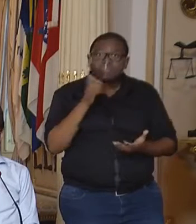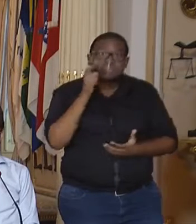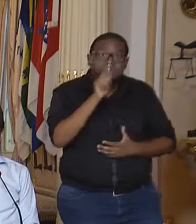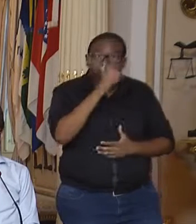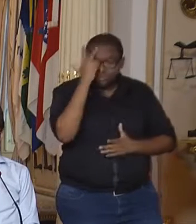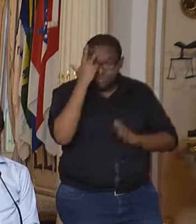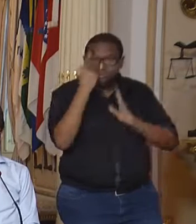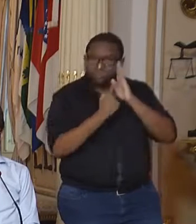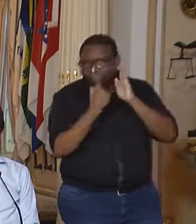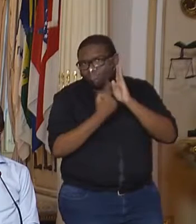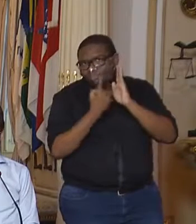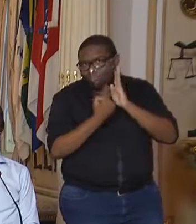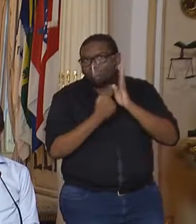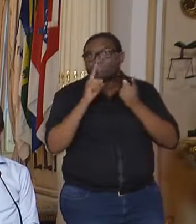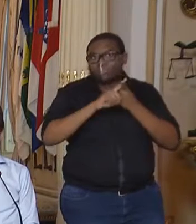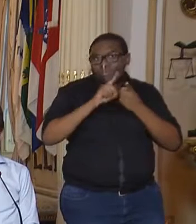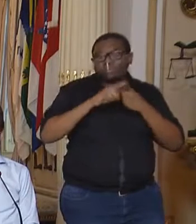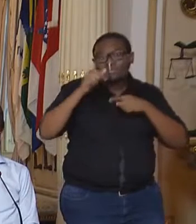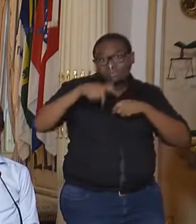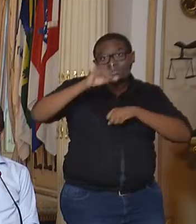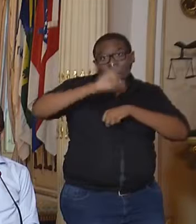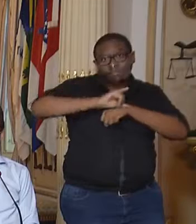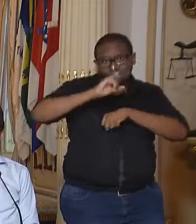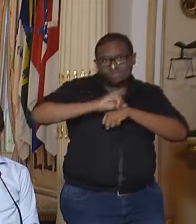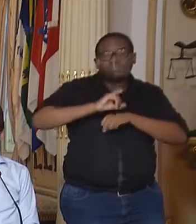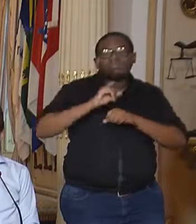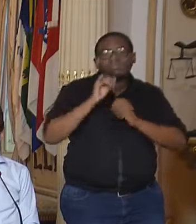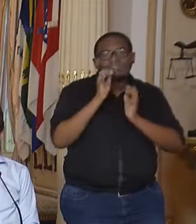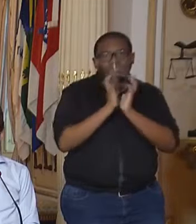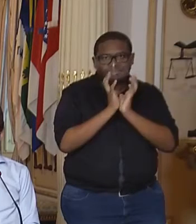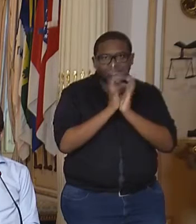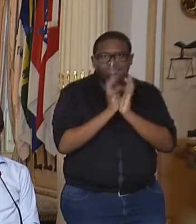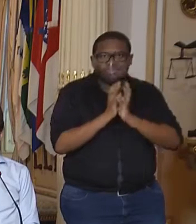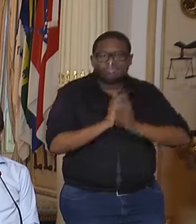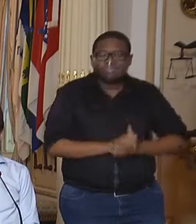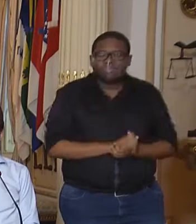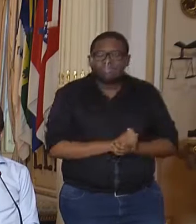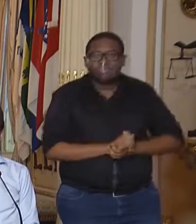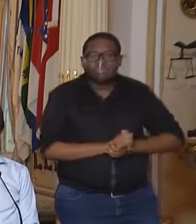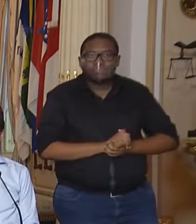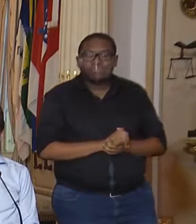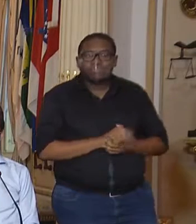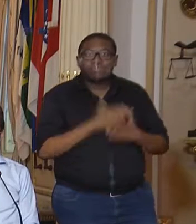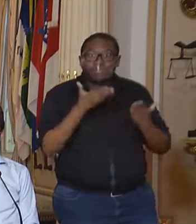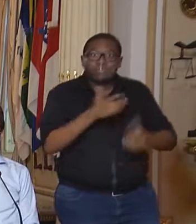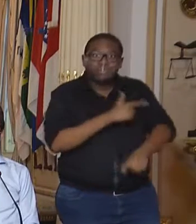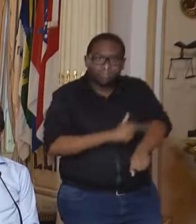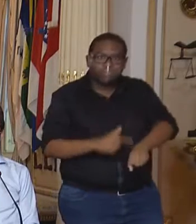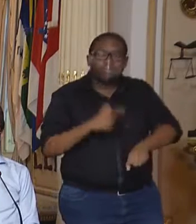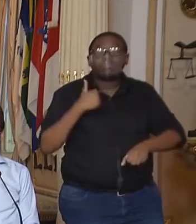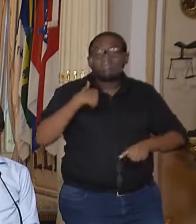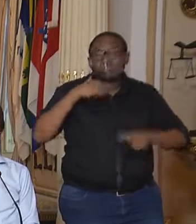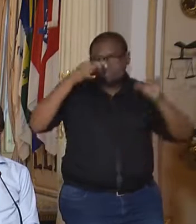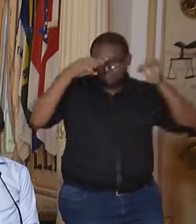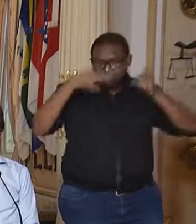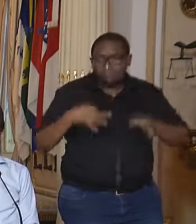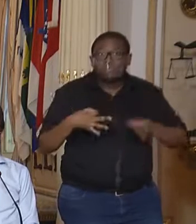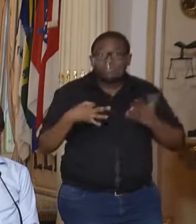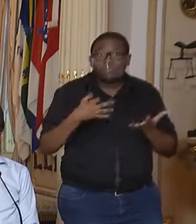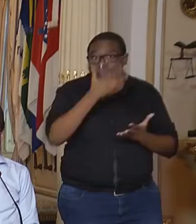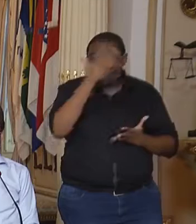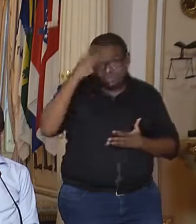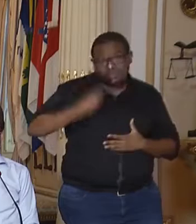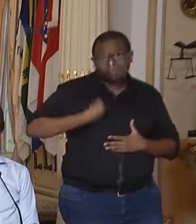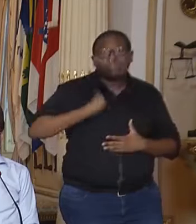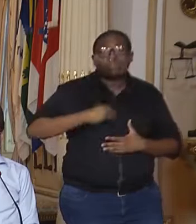isolamento e também a nossa capital, o Recife. Esse comportamento, tenham certeza, muitas vidas